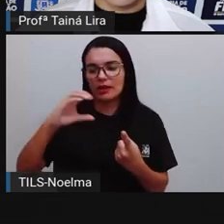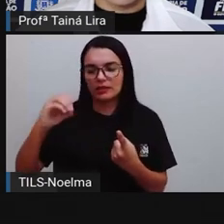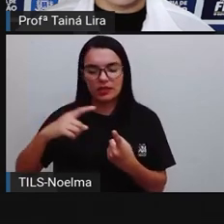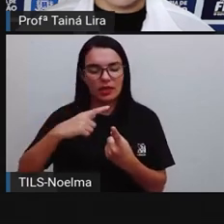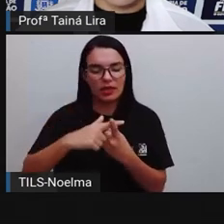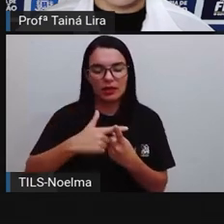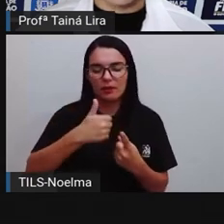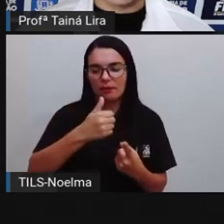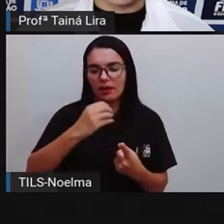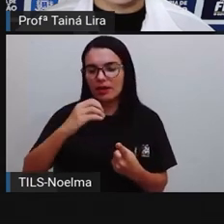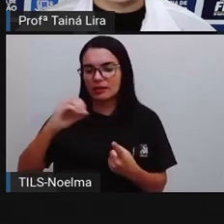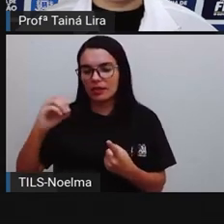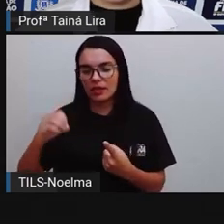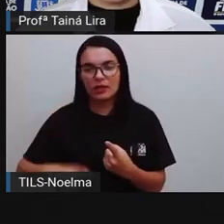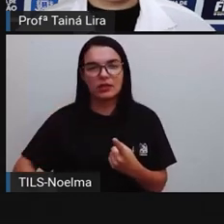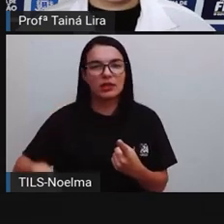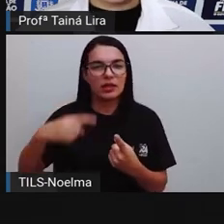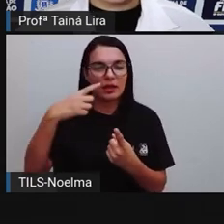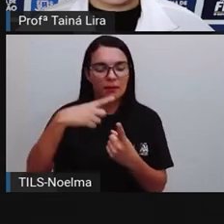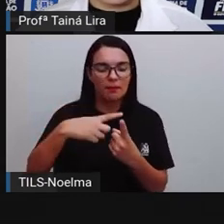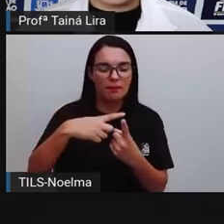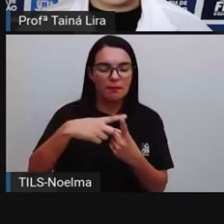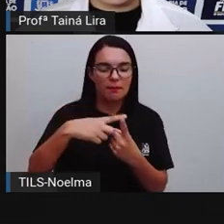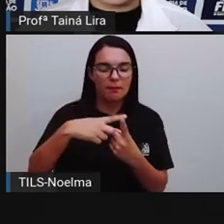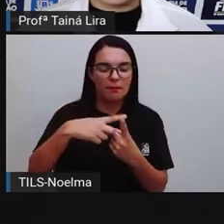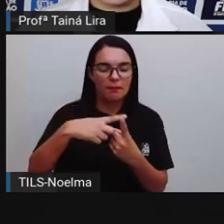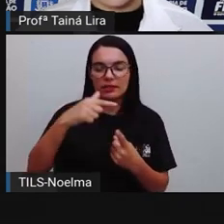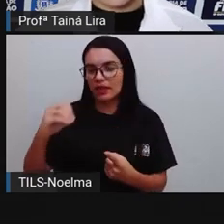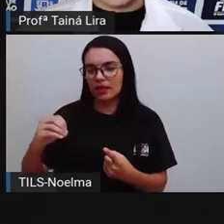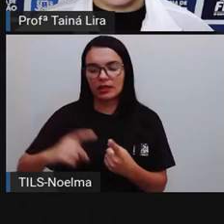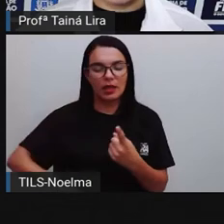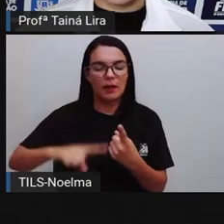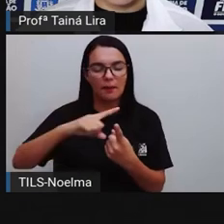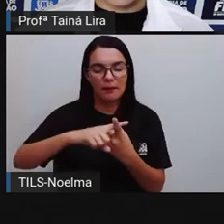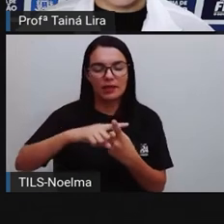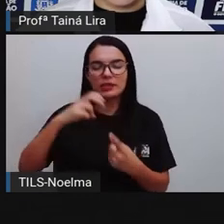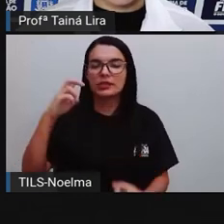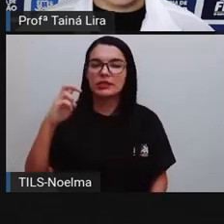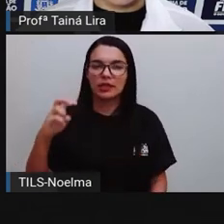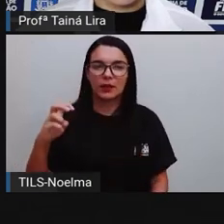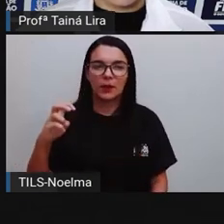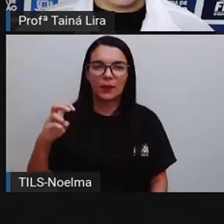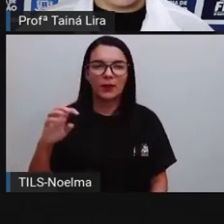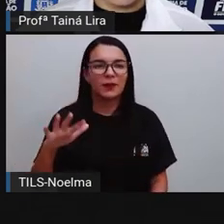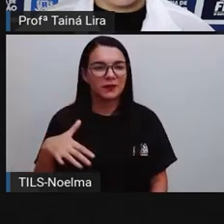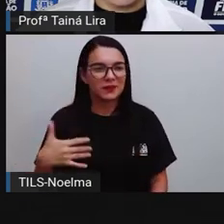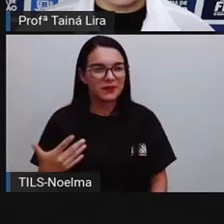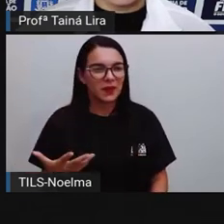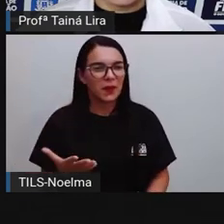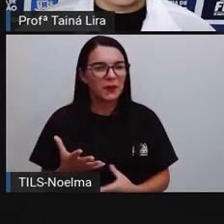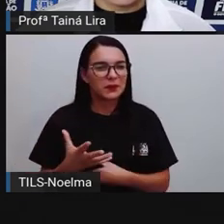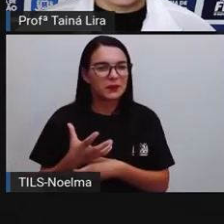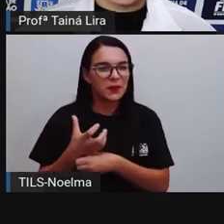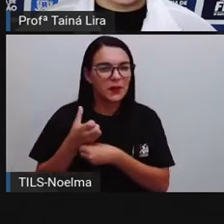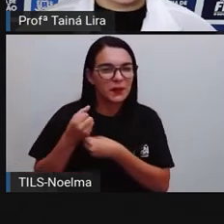200, 300. Ficou 75 lá. A pró colocou aqui, 75,